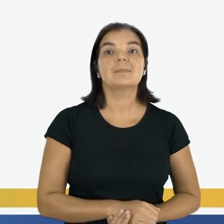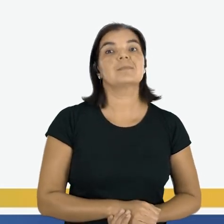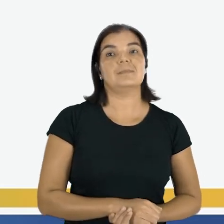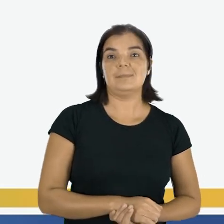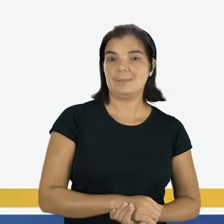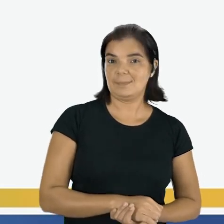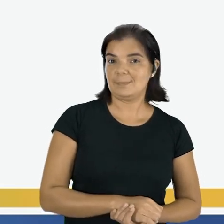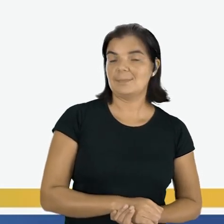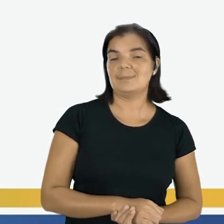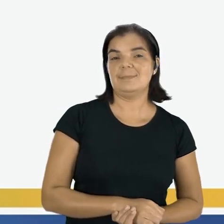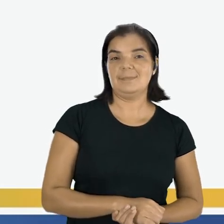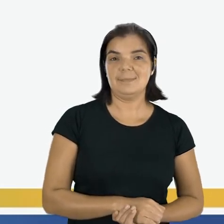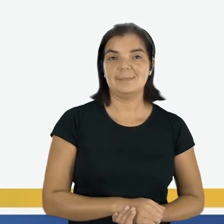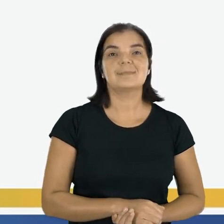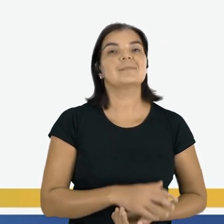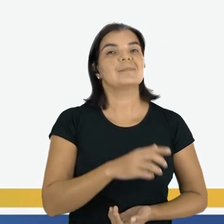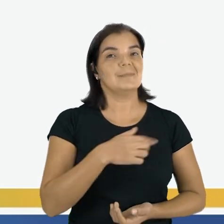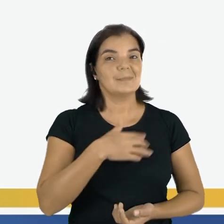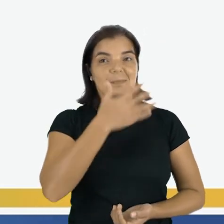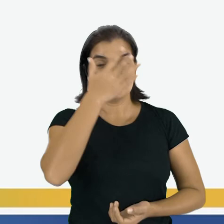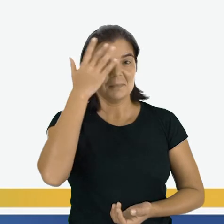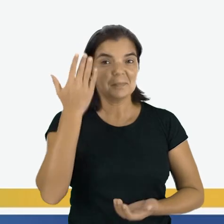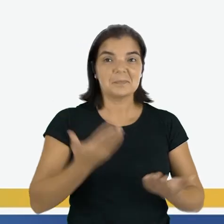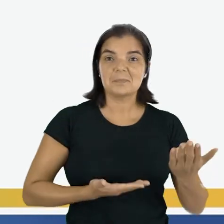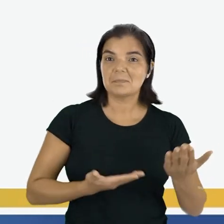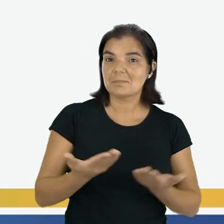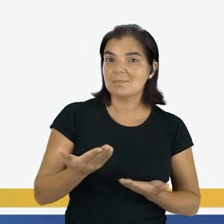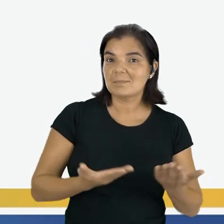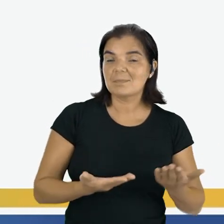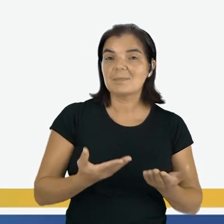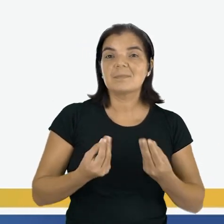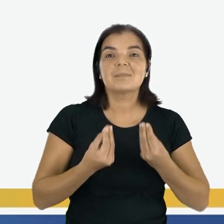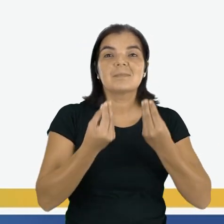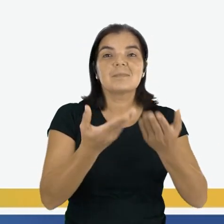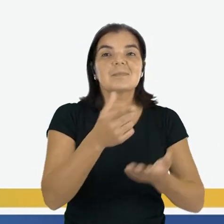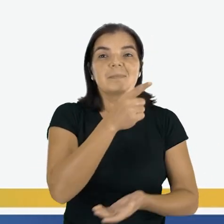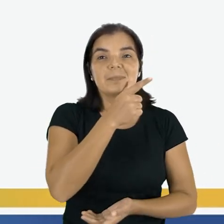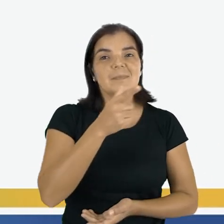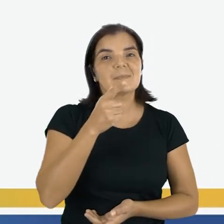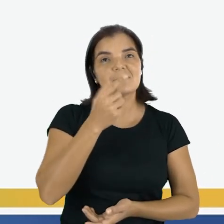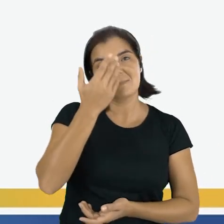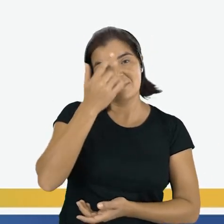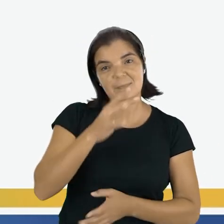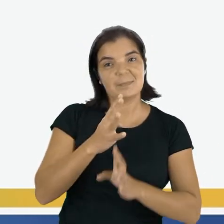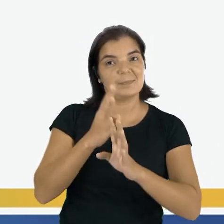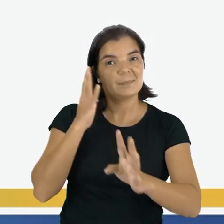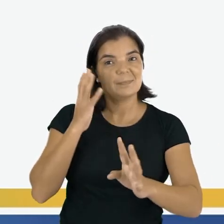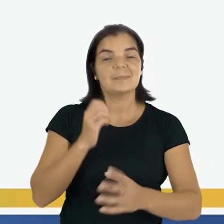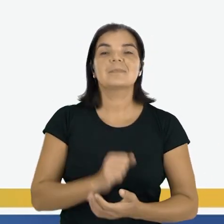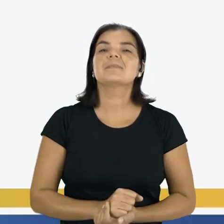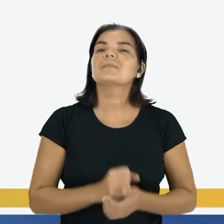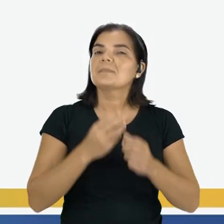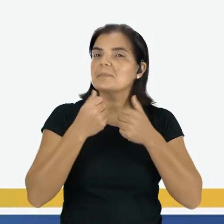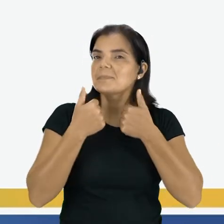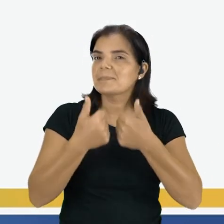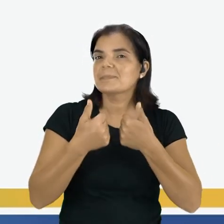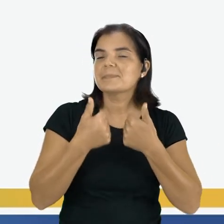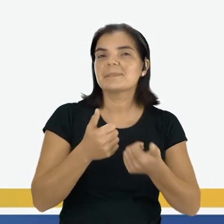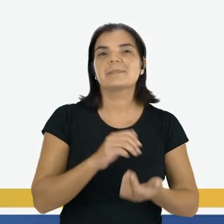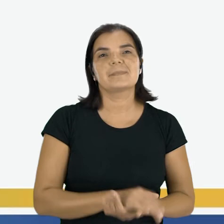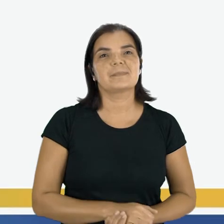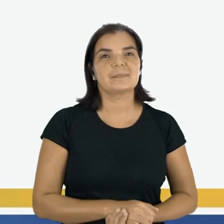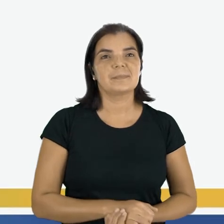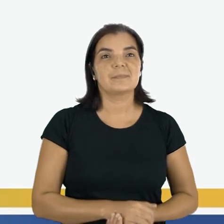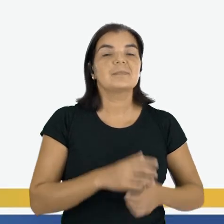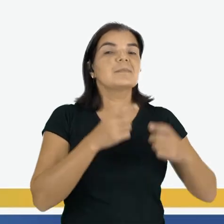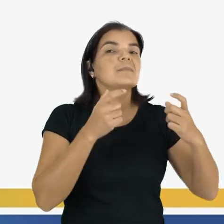Ah, tem merendeira servindo ali um lanche. E as crianças já estão ali. Muito bem. Então,